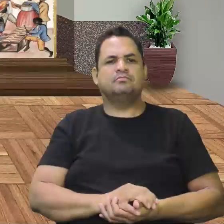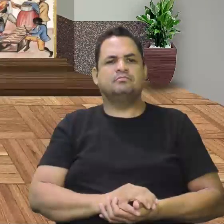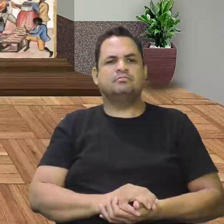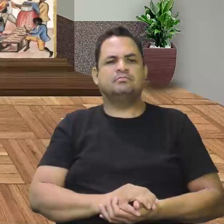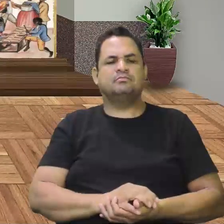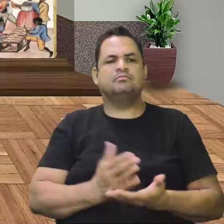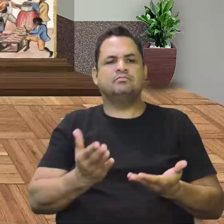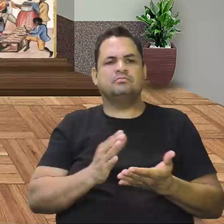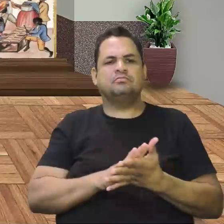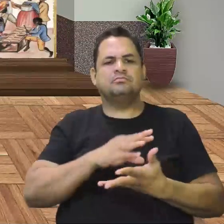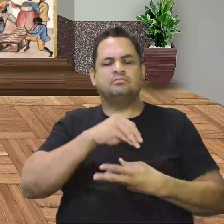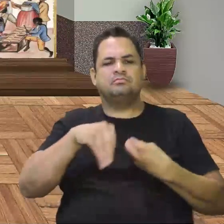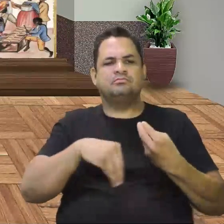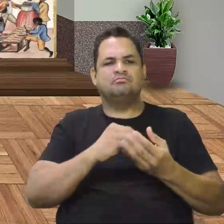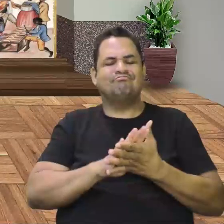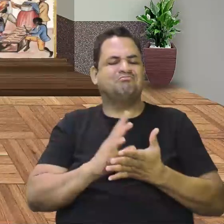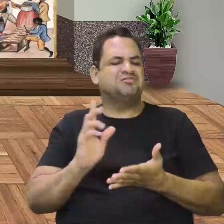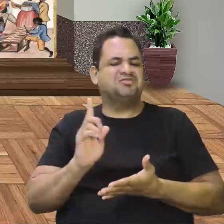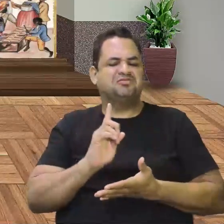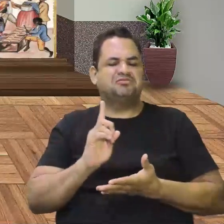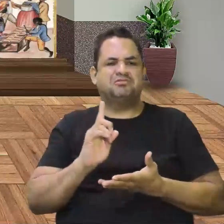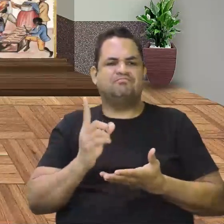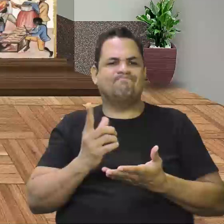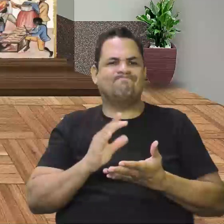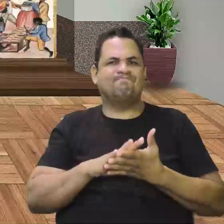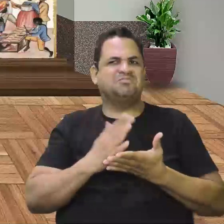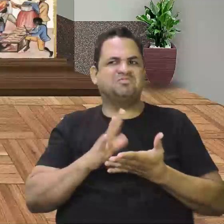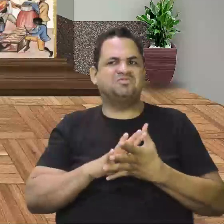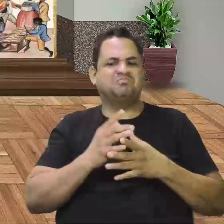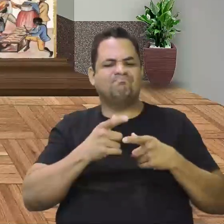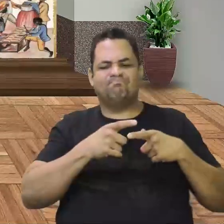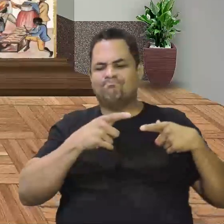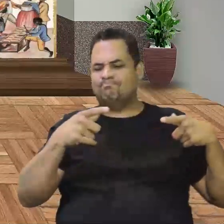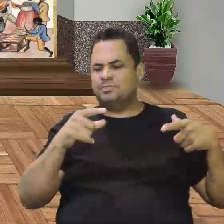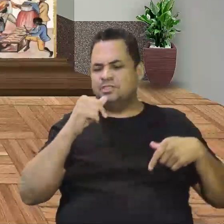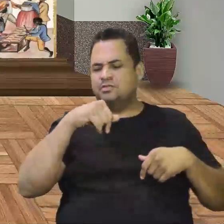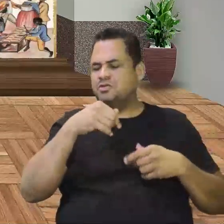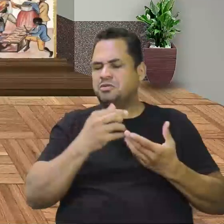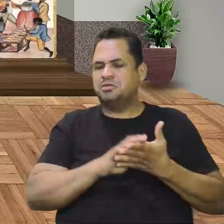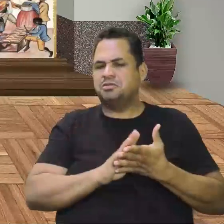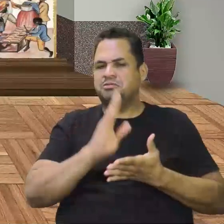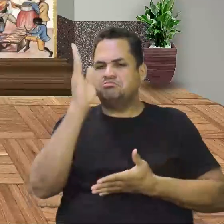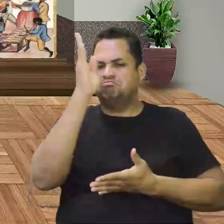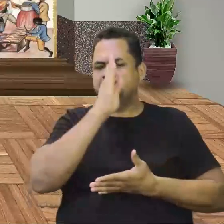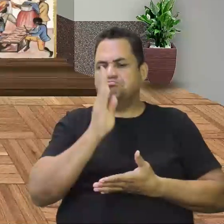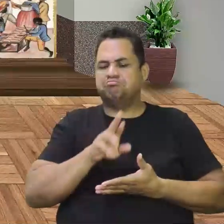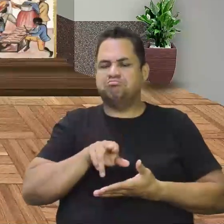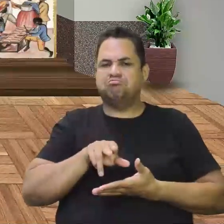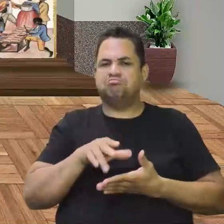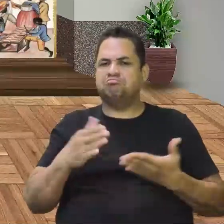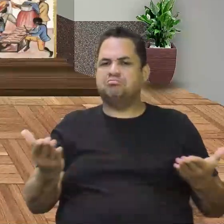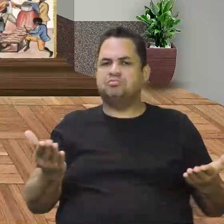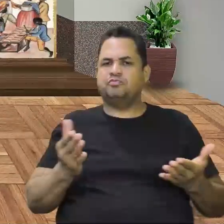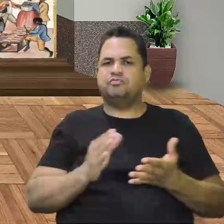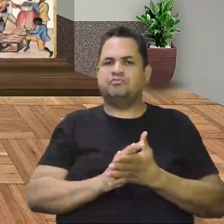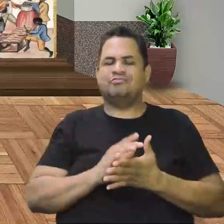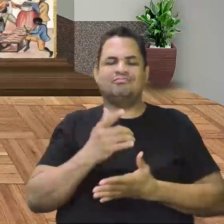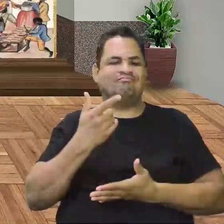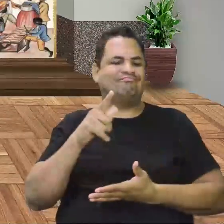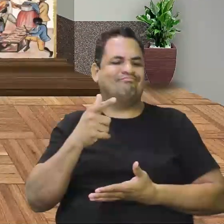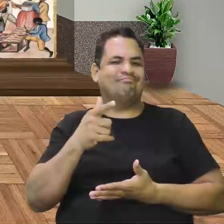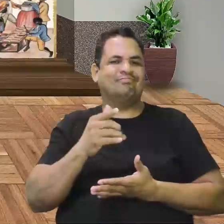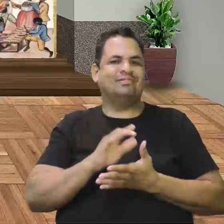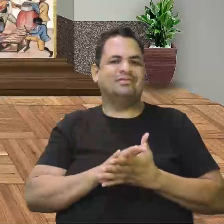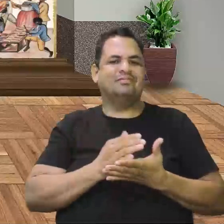Então, essa miscigenação não foi tão intensa como se deu aqui no Brasil. Vamos dizer assim. Ela não teve a